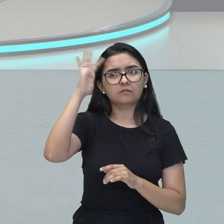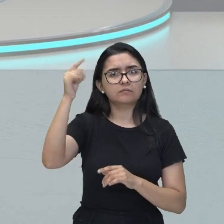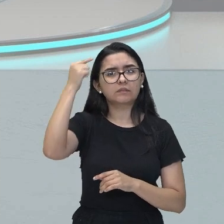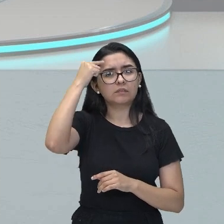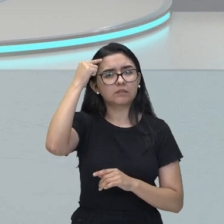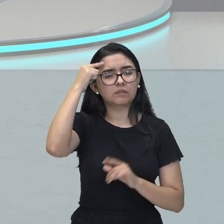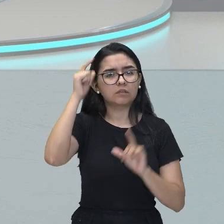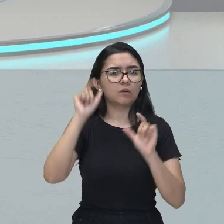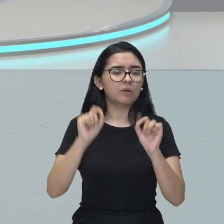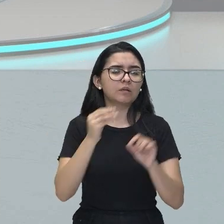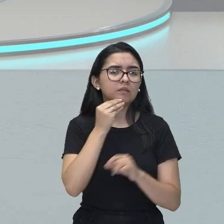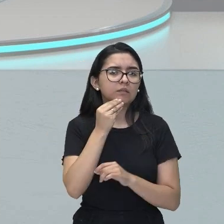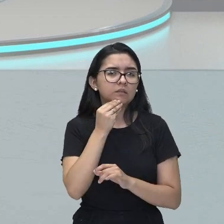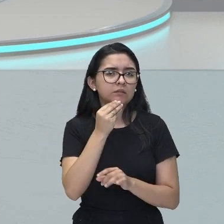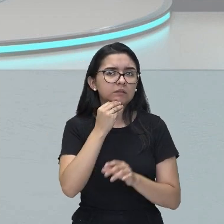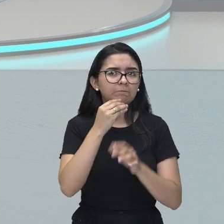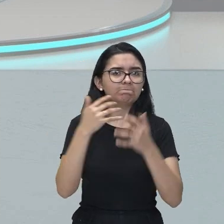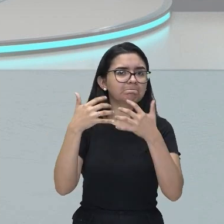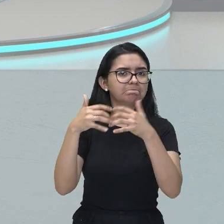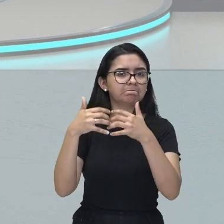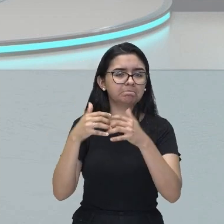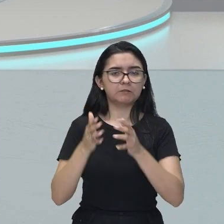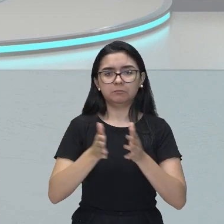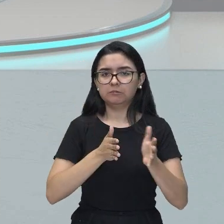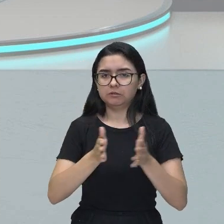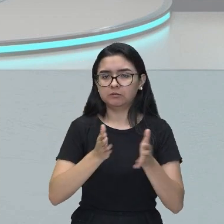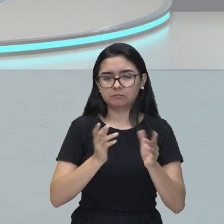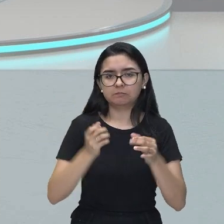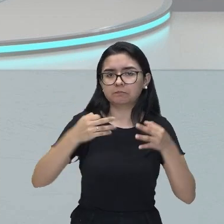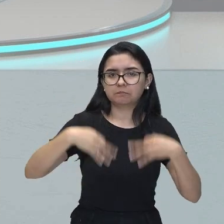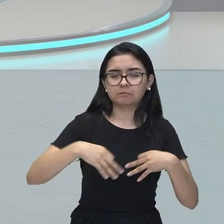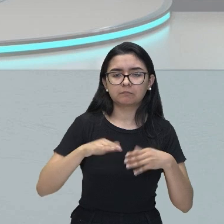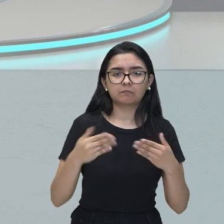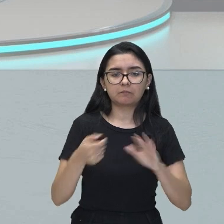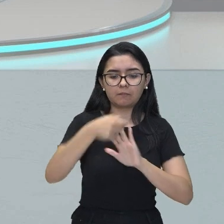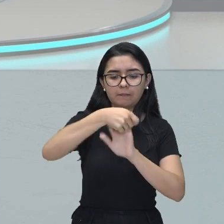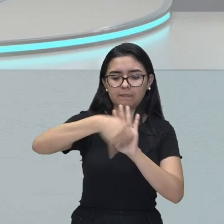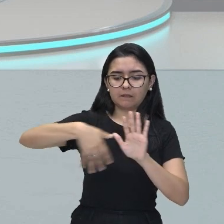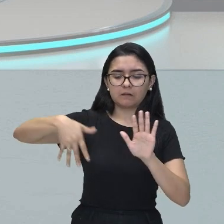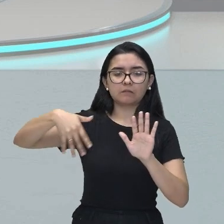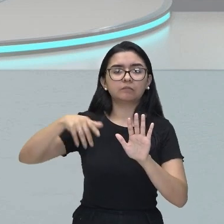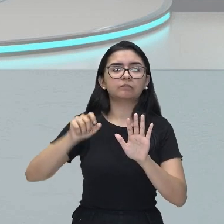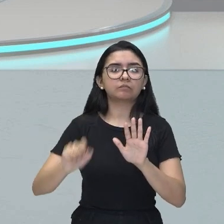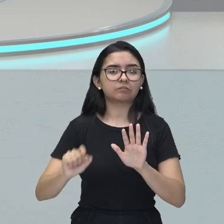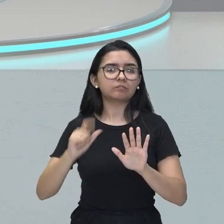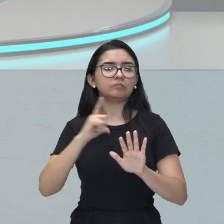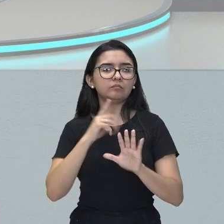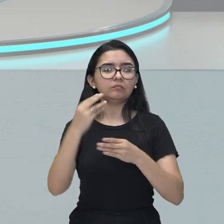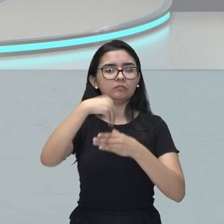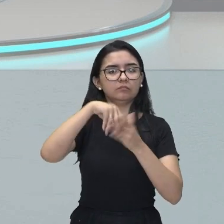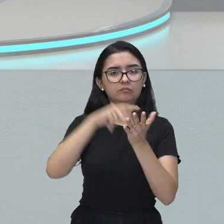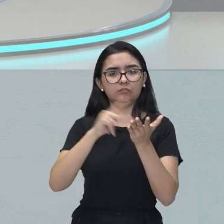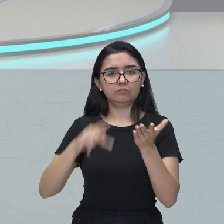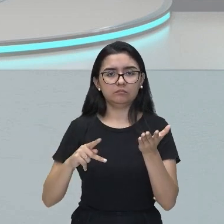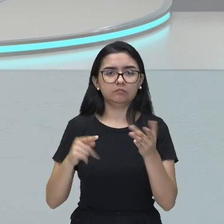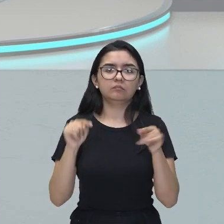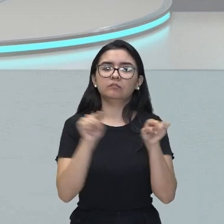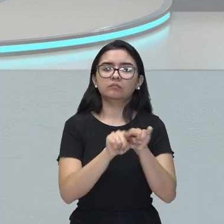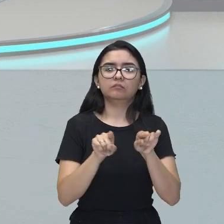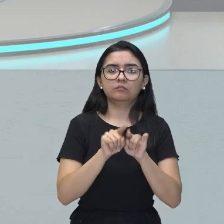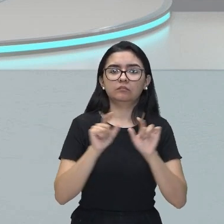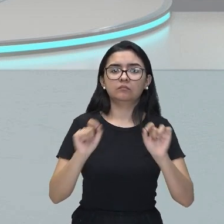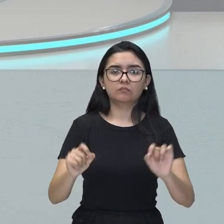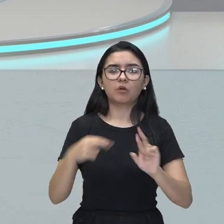porquê das coisas naquele período, né? Então, as figuras de linguagem muito presentes e também a questão